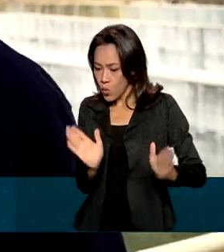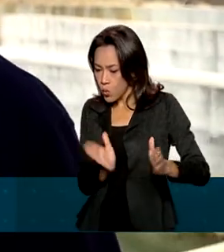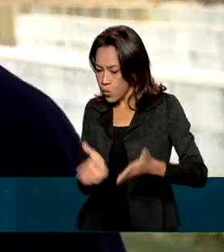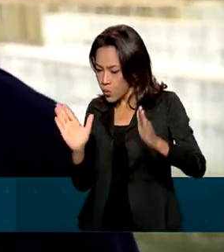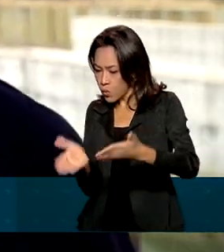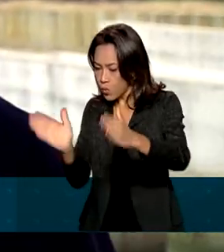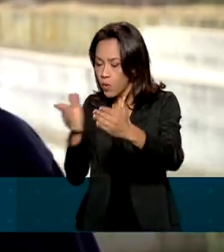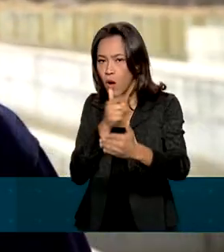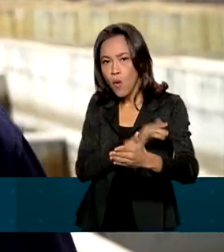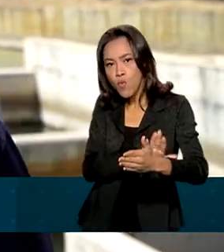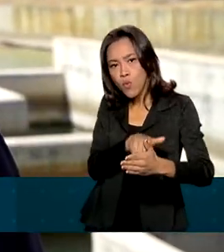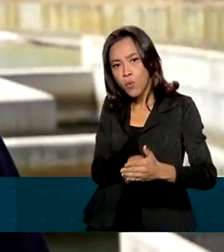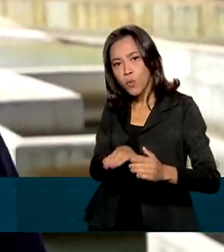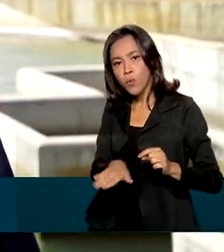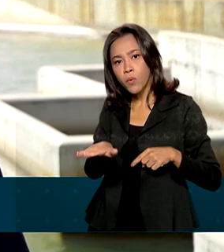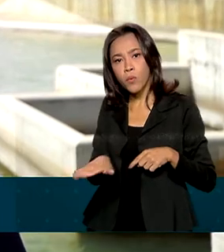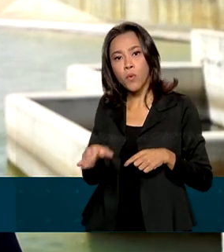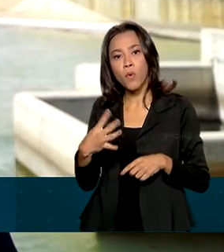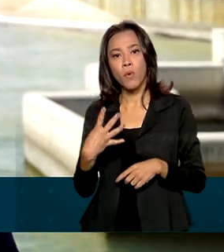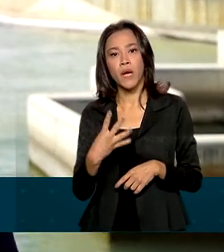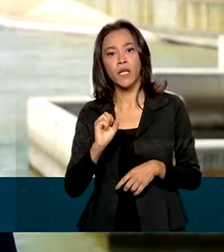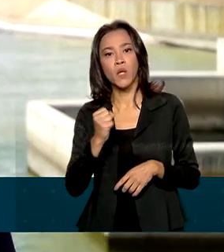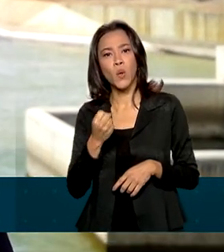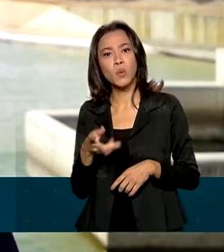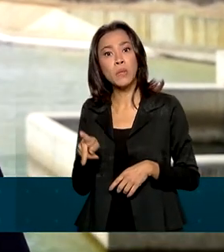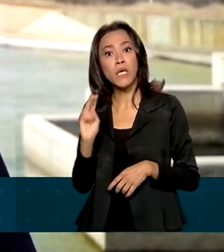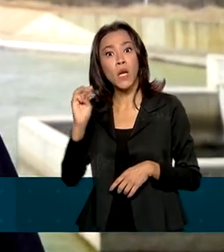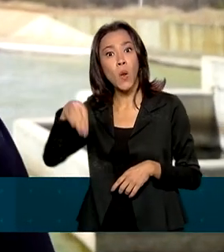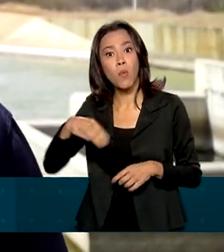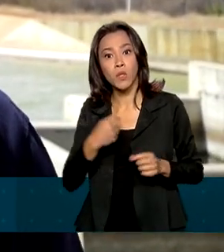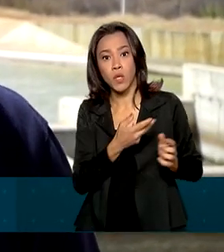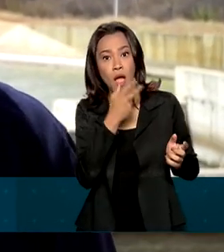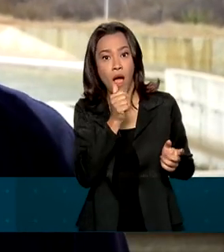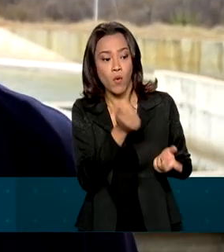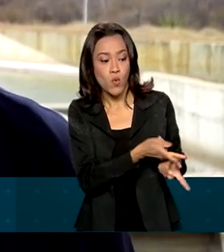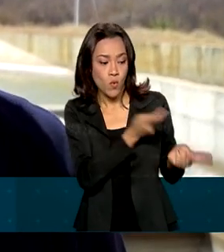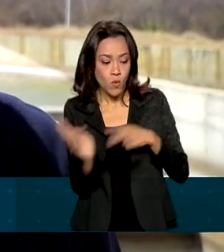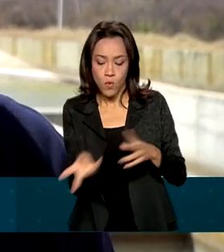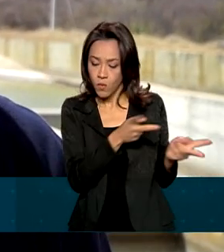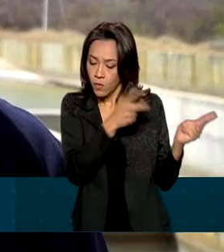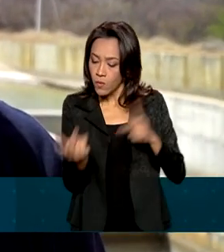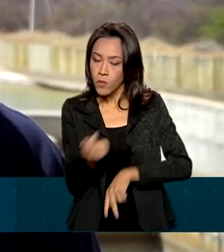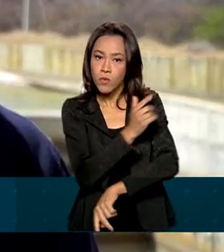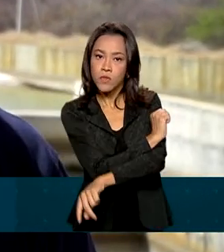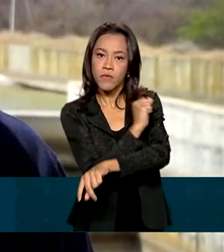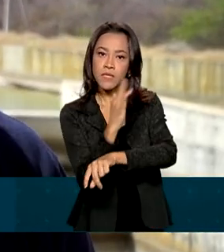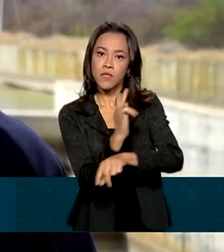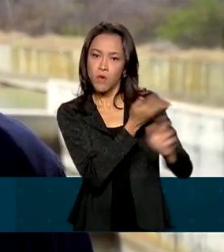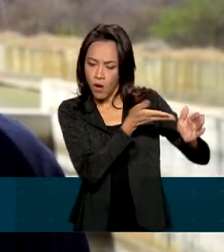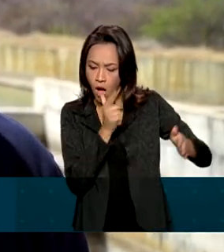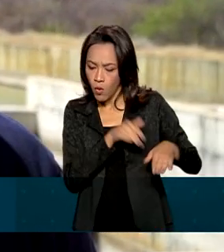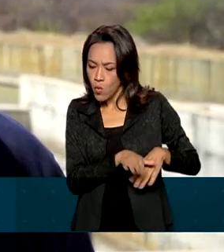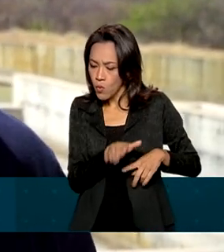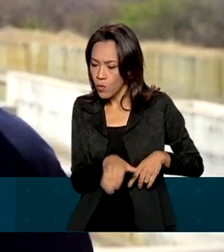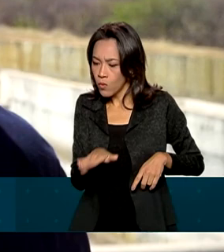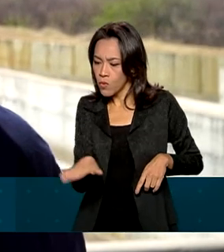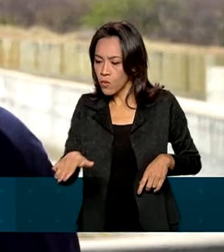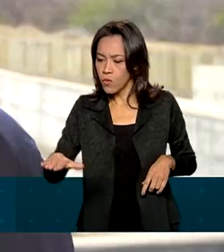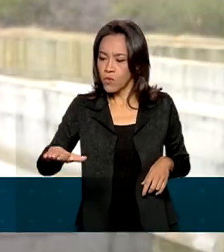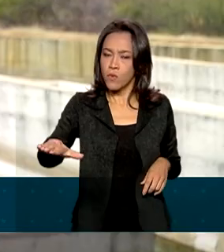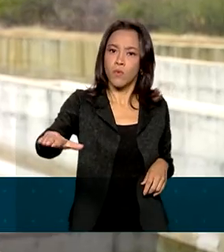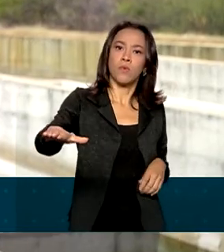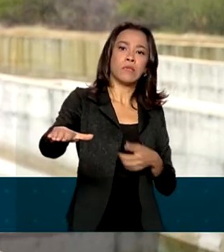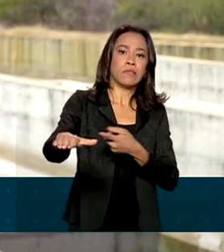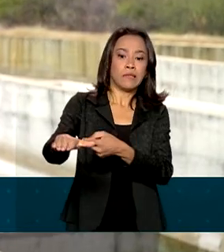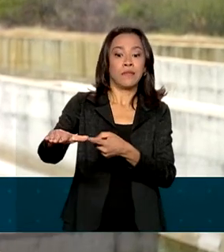quilômetros de extensão, bombeado do Rio São Francisco, que vai permitir a perenização de toda essa